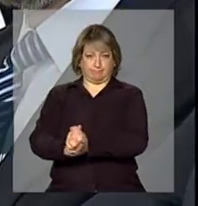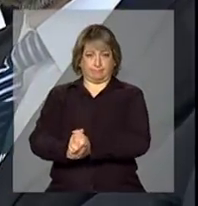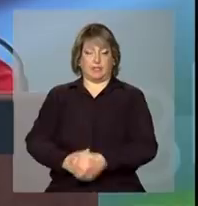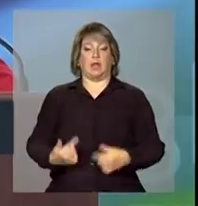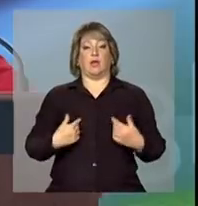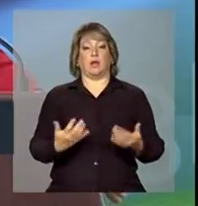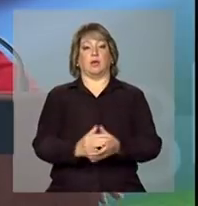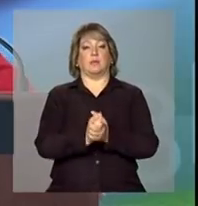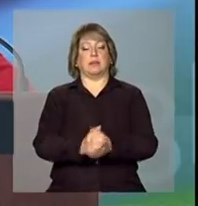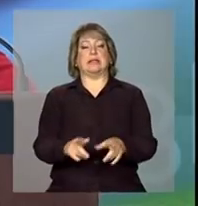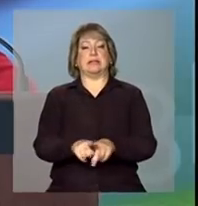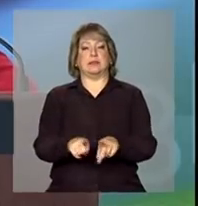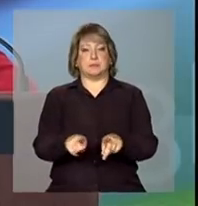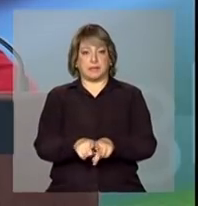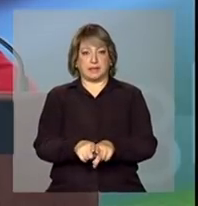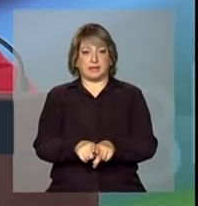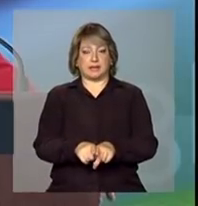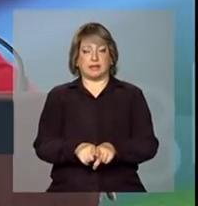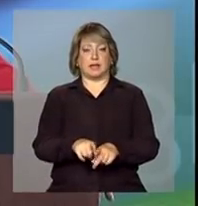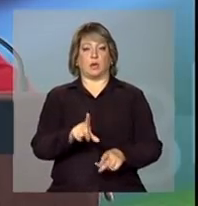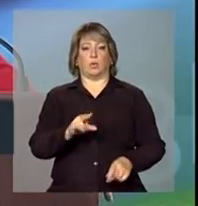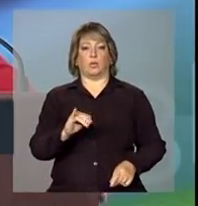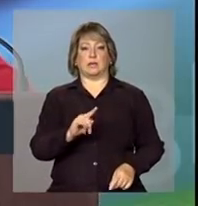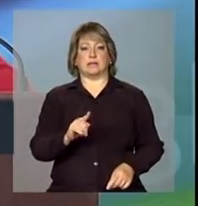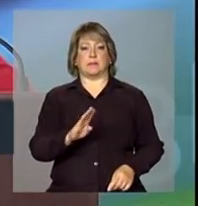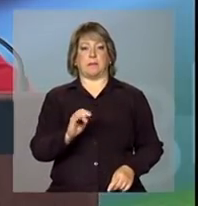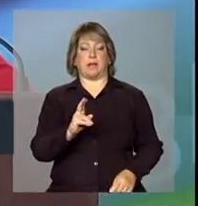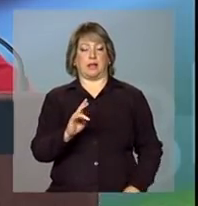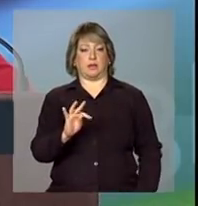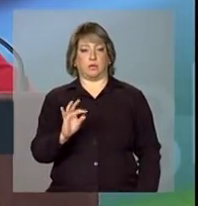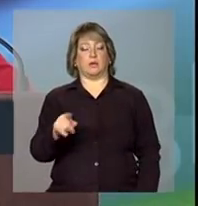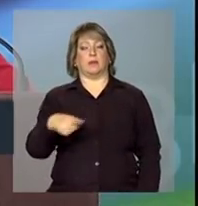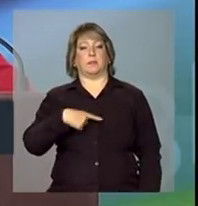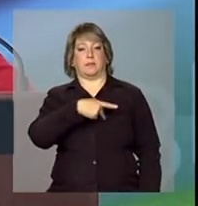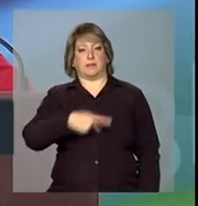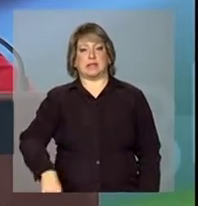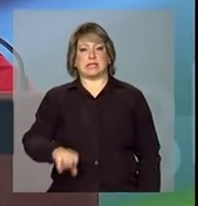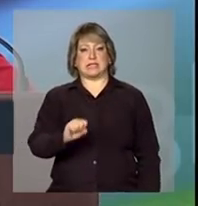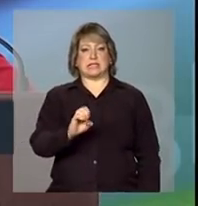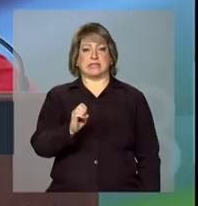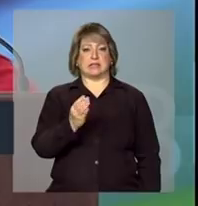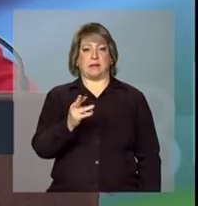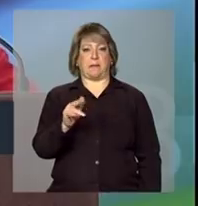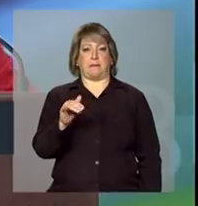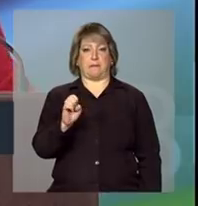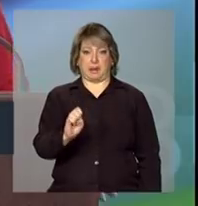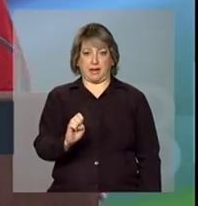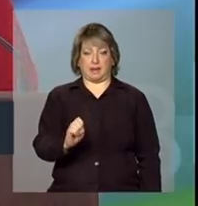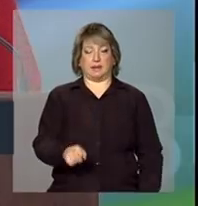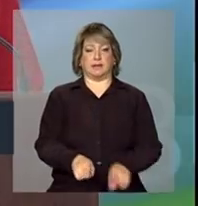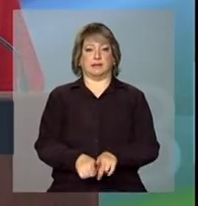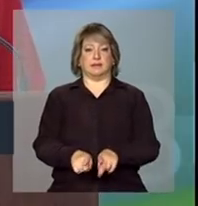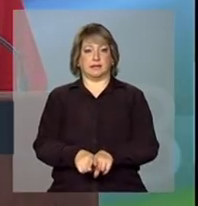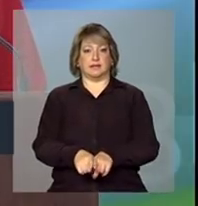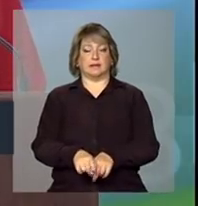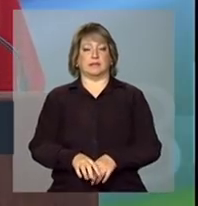cumprimentar também o Luiz Barreto, presidente do SEBRAE. o